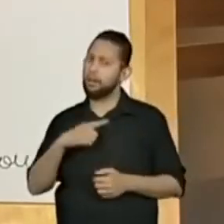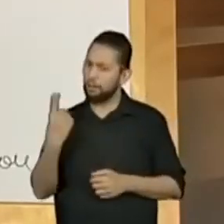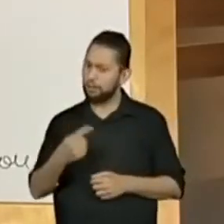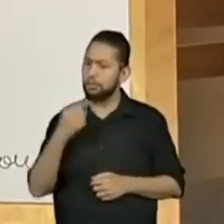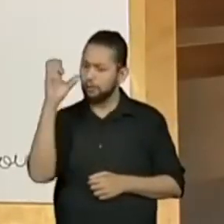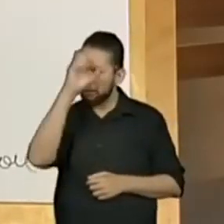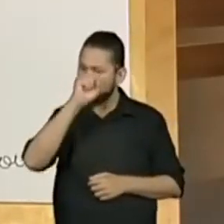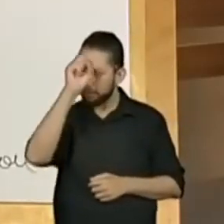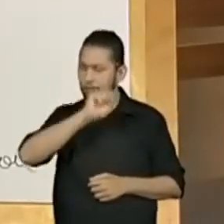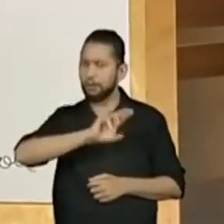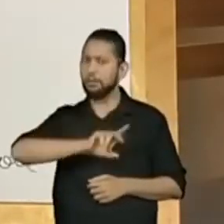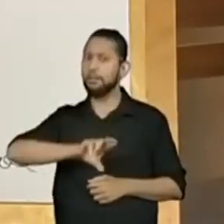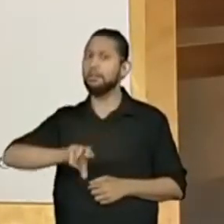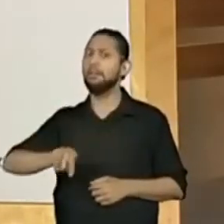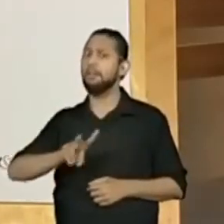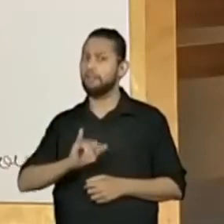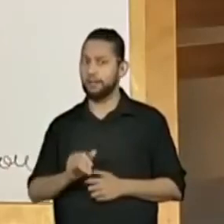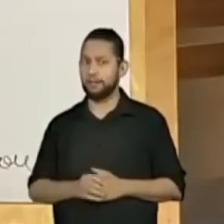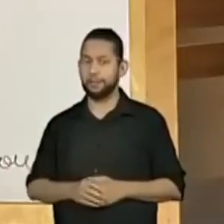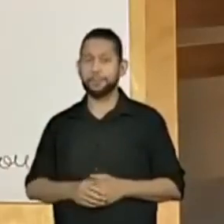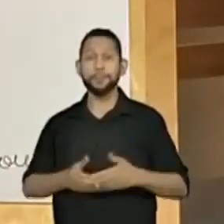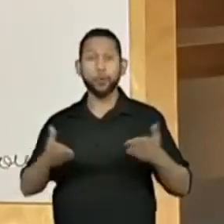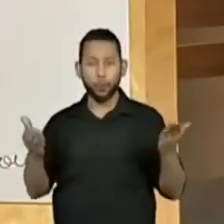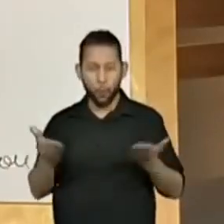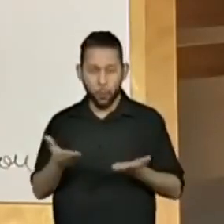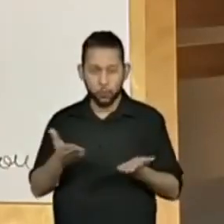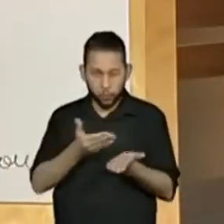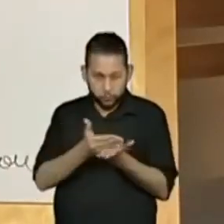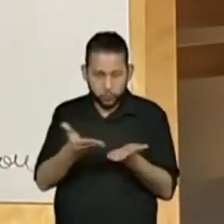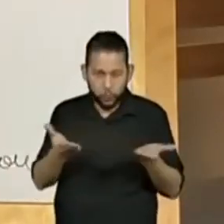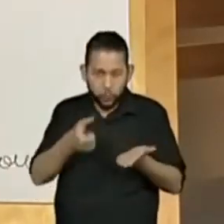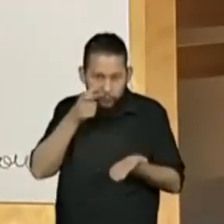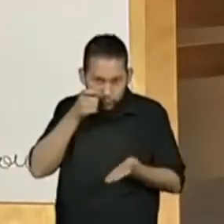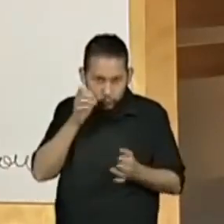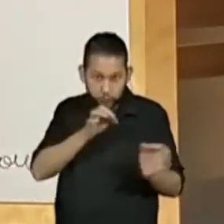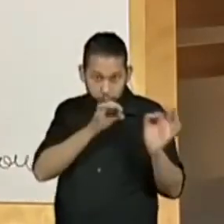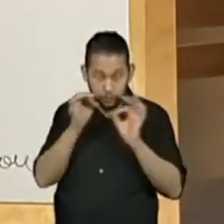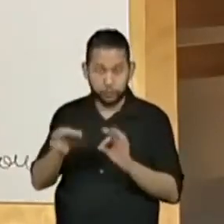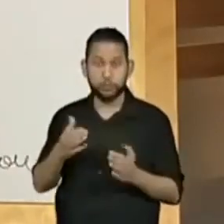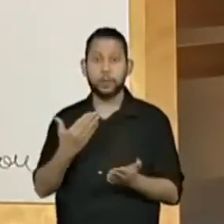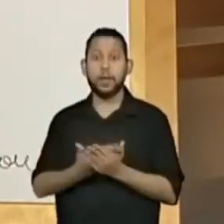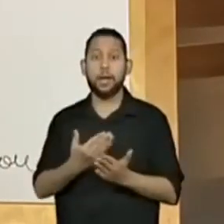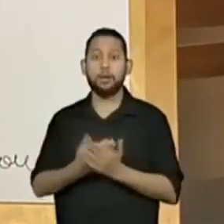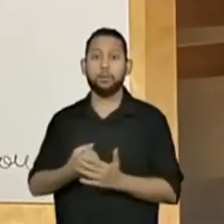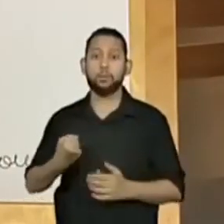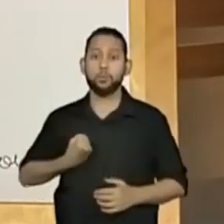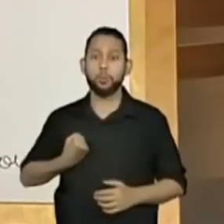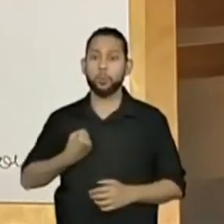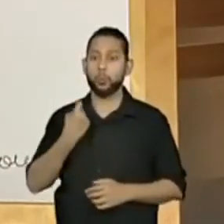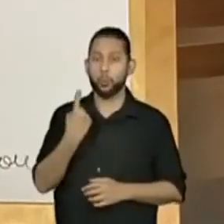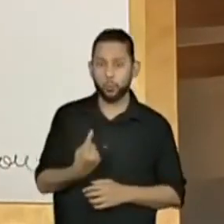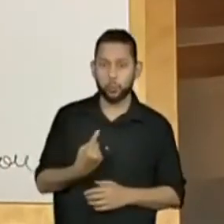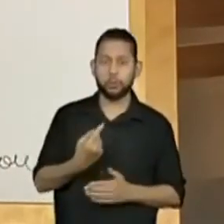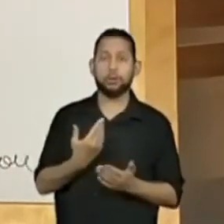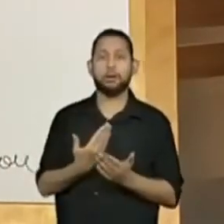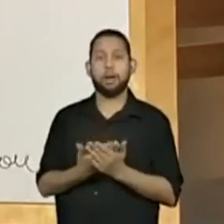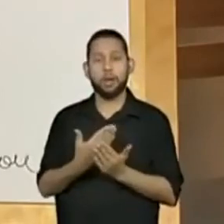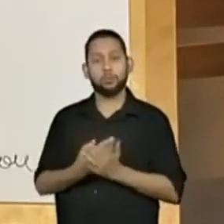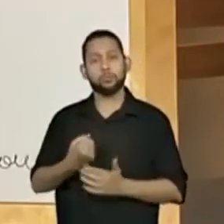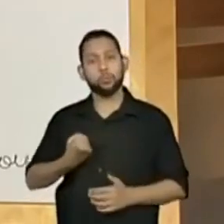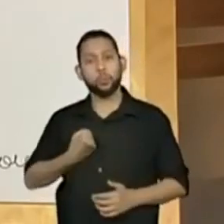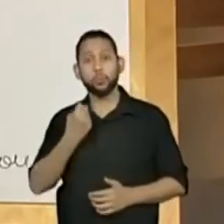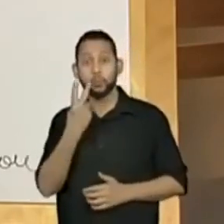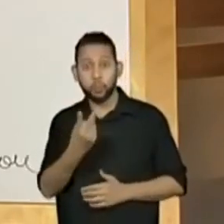gente vai aprender com essas brincadeiras. Hoje, para quem está chegando agora, são as aulas 1 e 2 do material Aprender